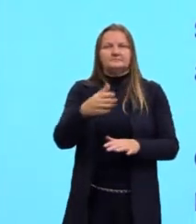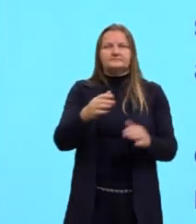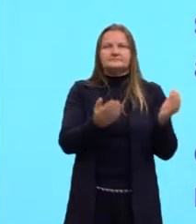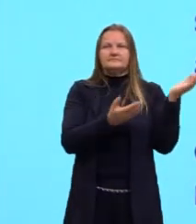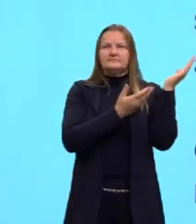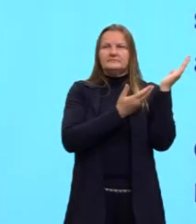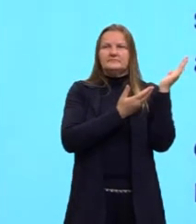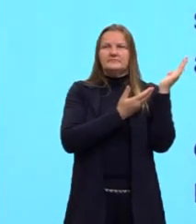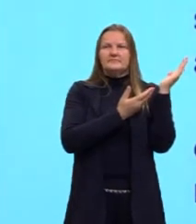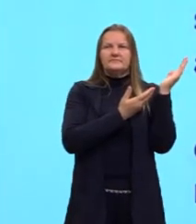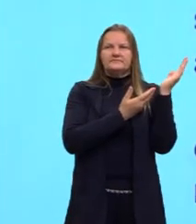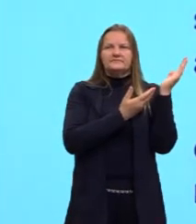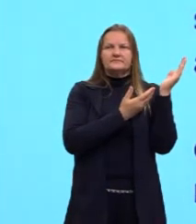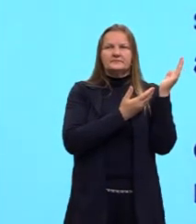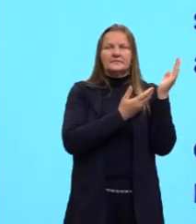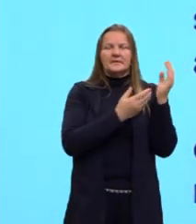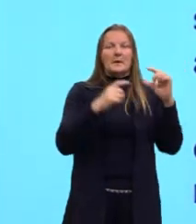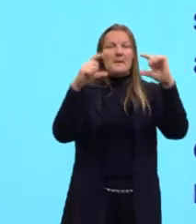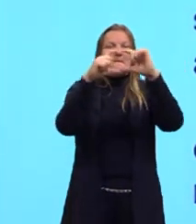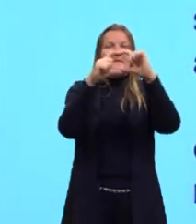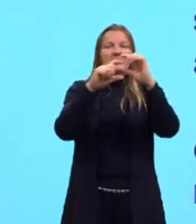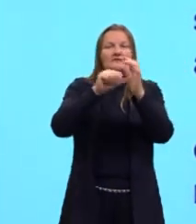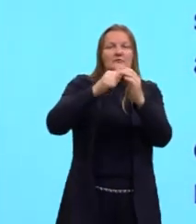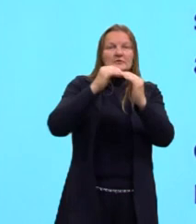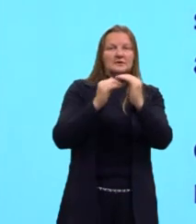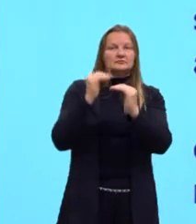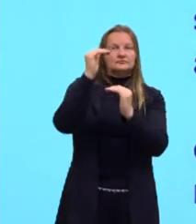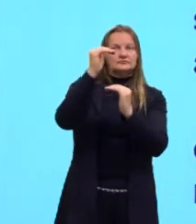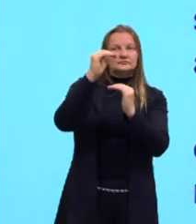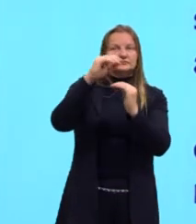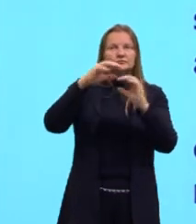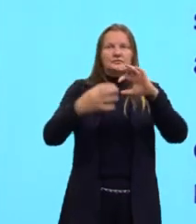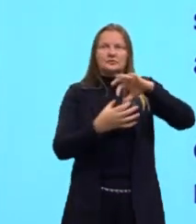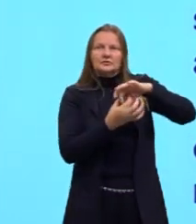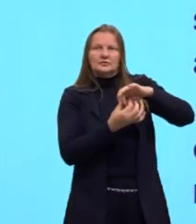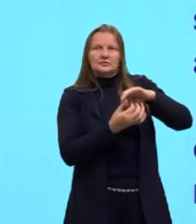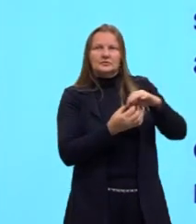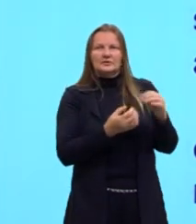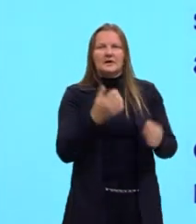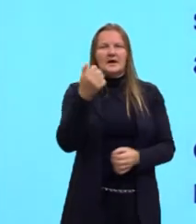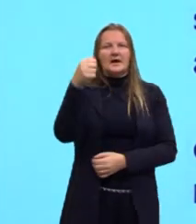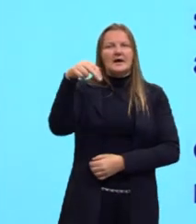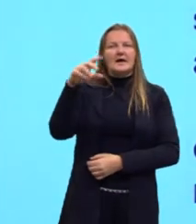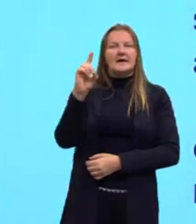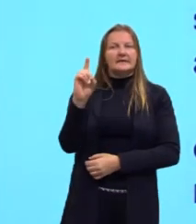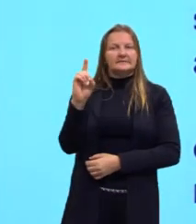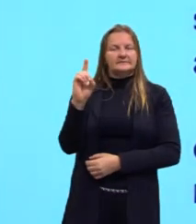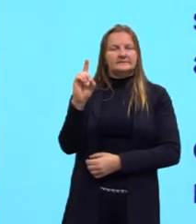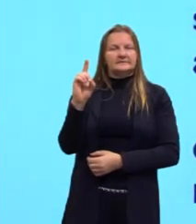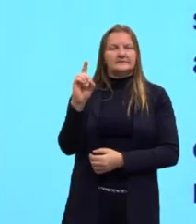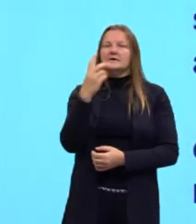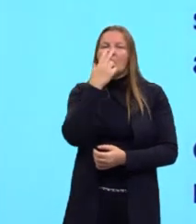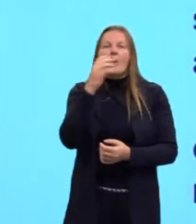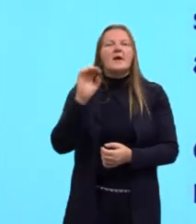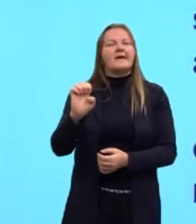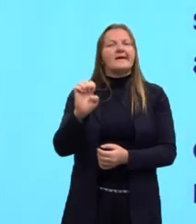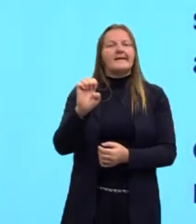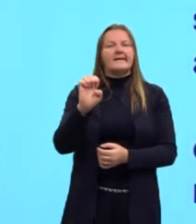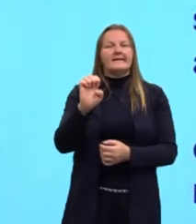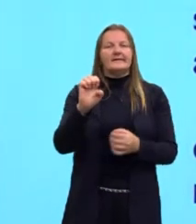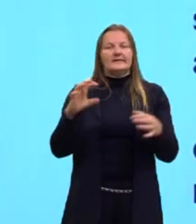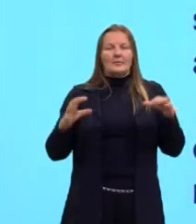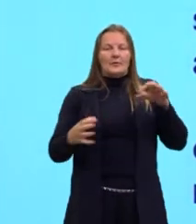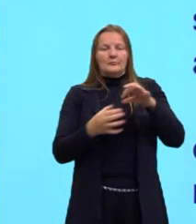puxo a ideia do parágrafo anterior. O and é o e. É a conjunção aditiva que vocês